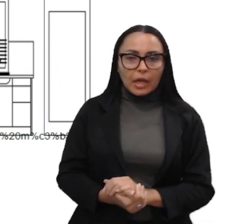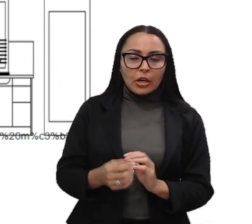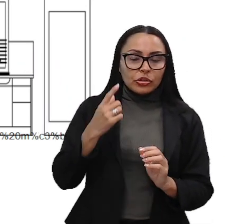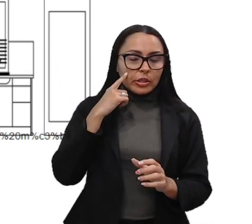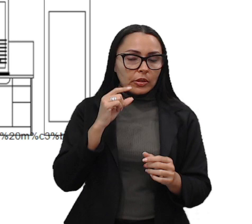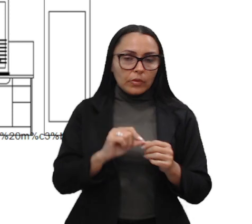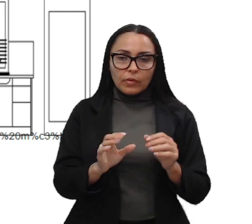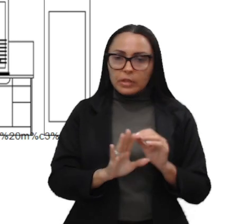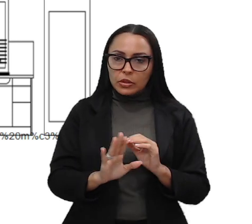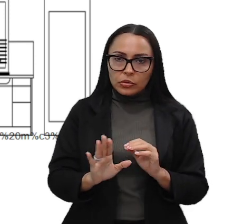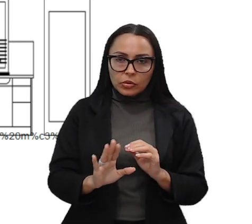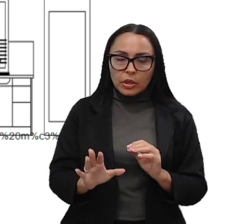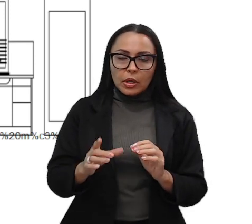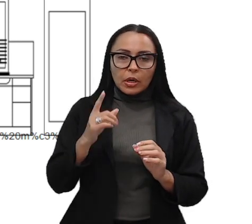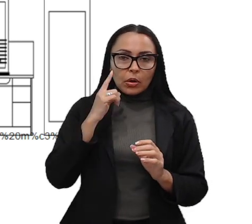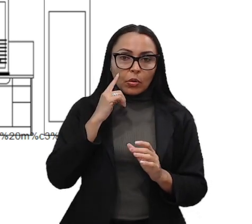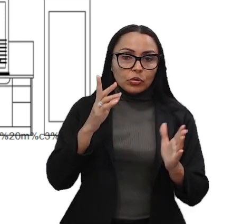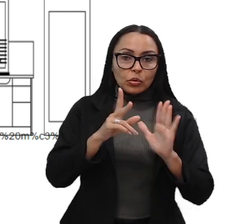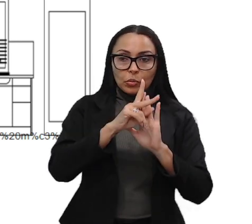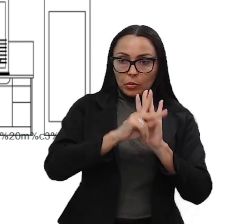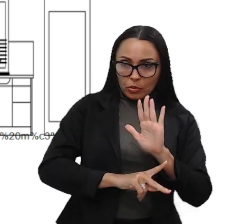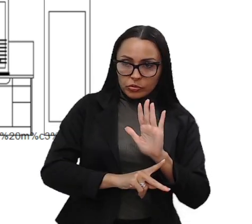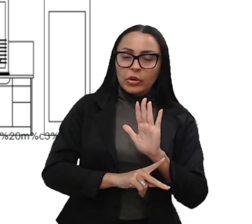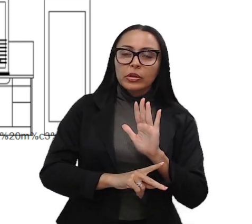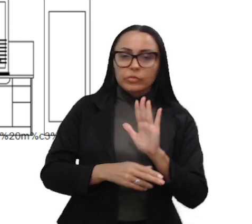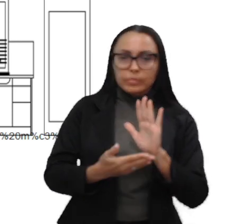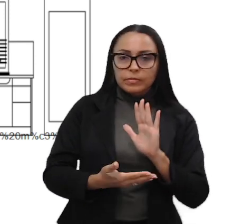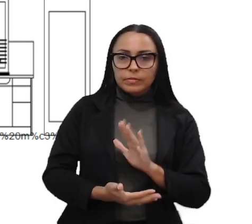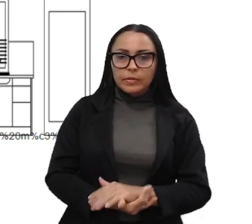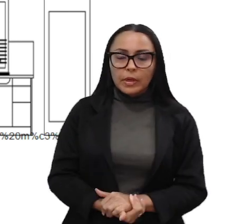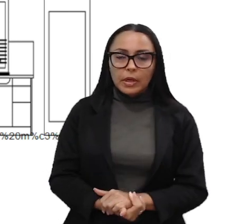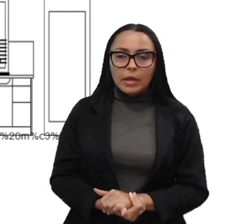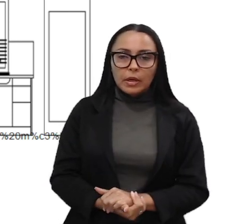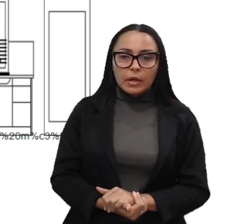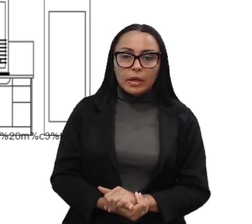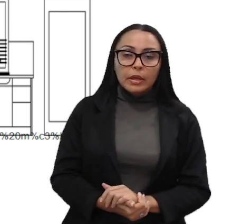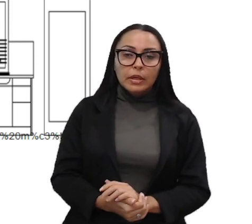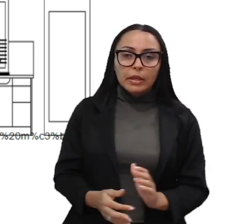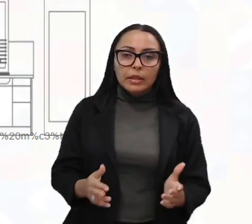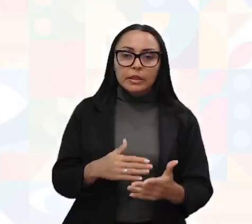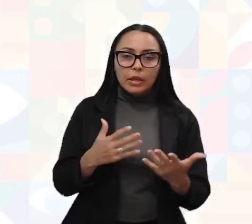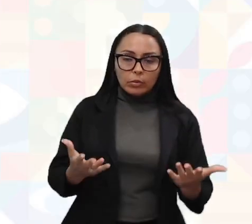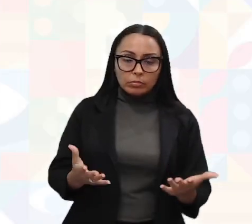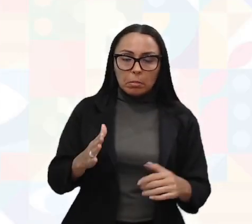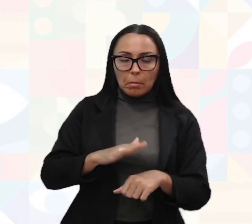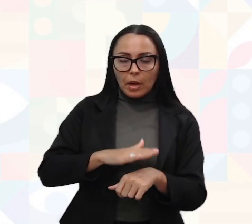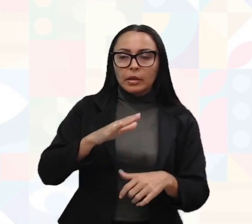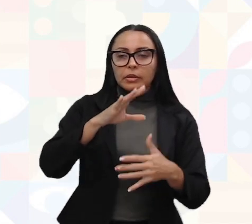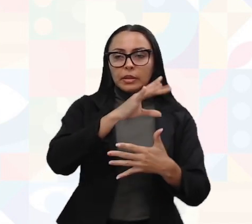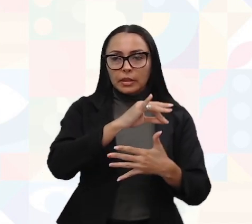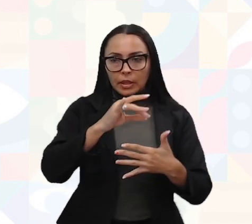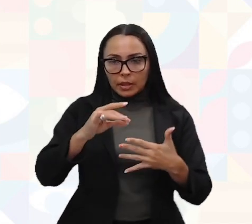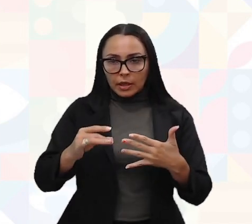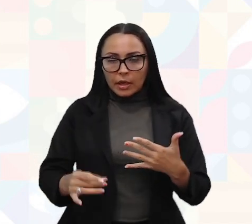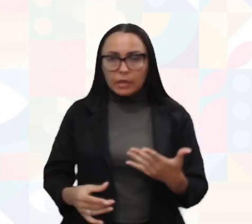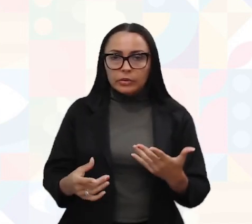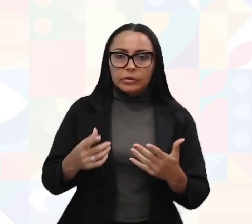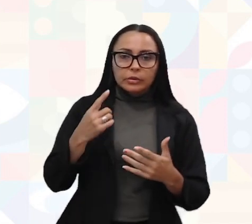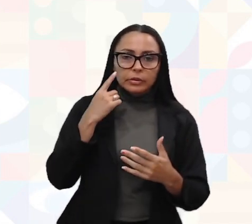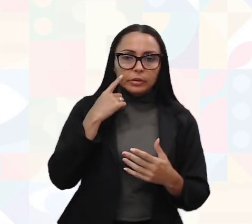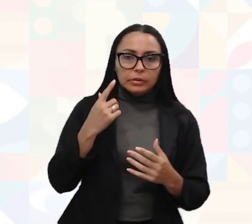faria isso, a gente faz isso no projeto realmente de interiores. Então é um projeto mais detalhado, mais completo e